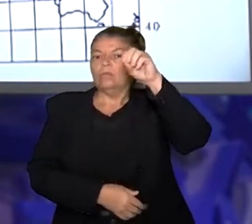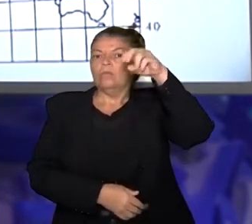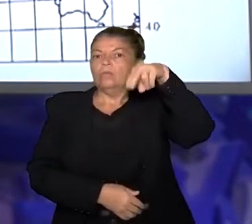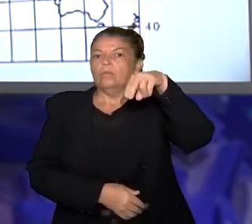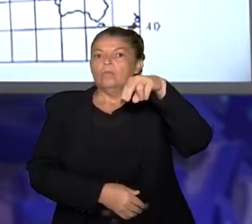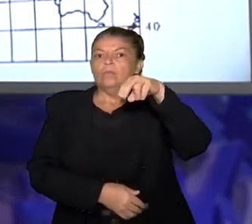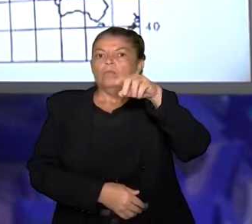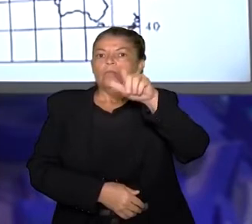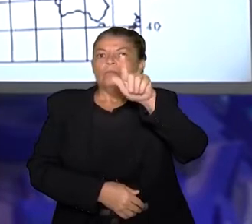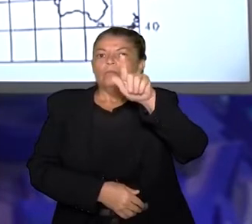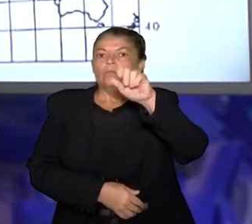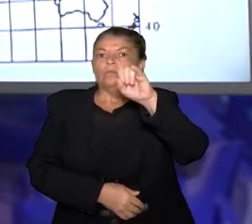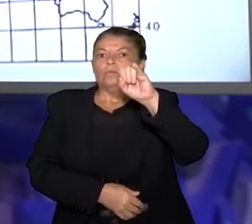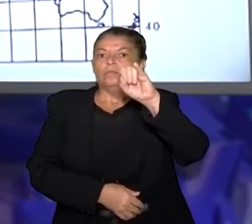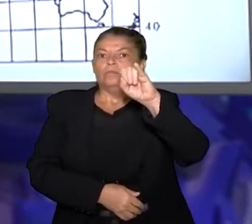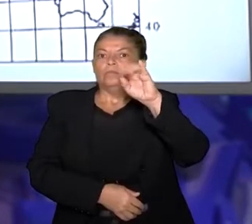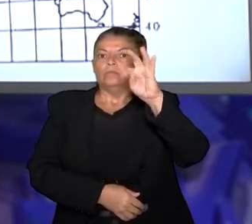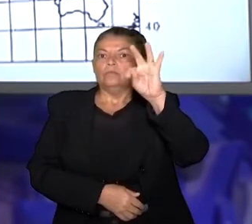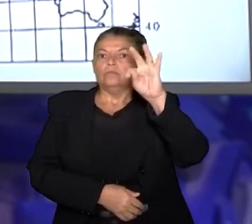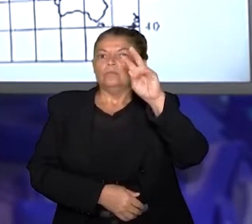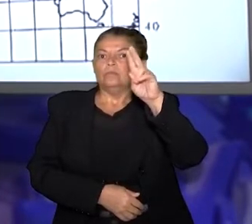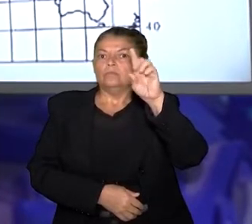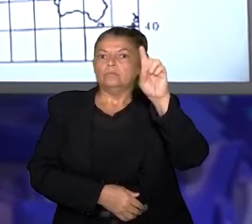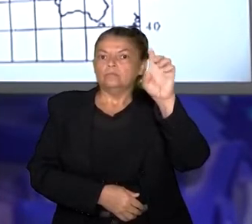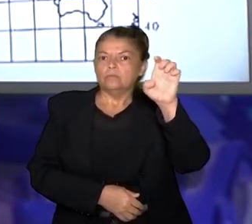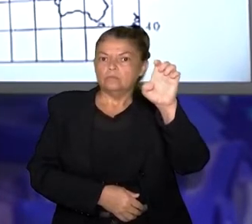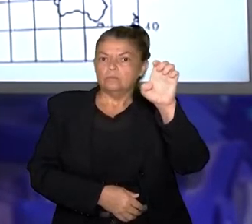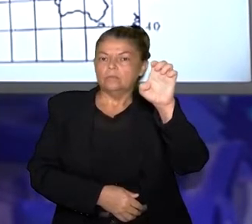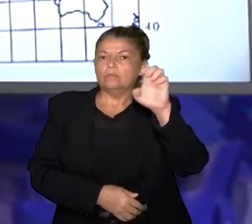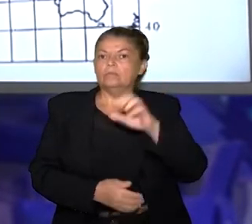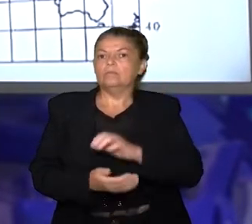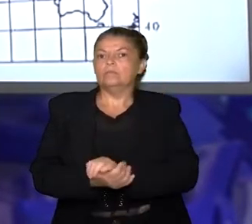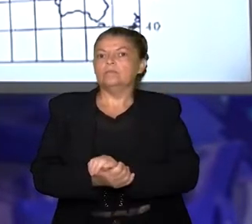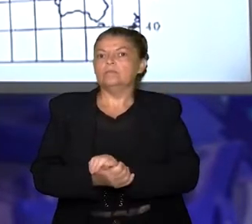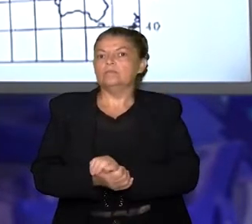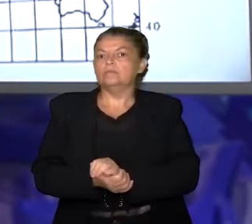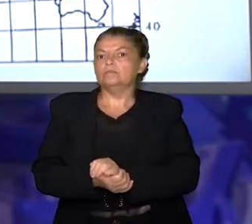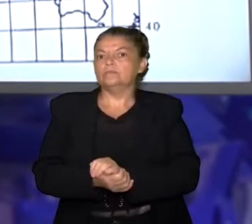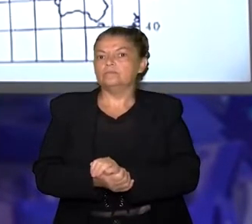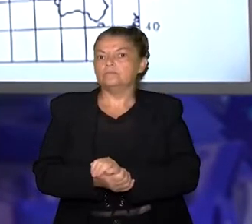oeste e 35 graus de